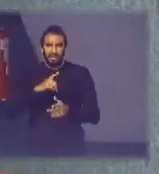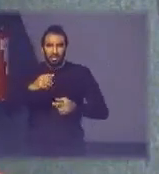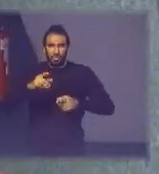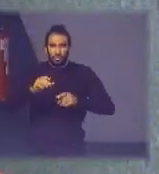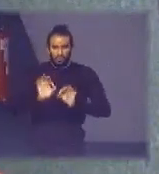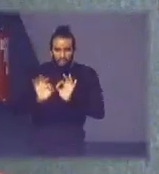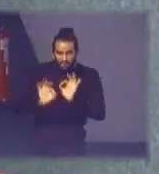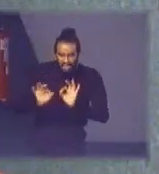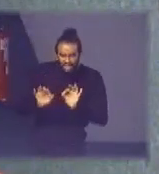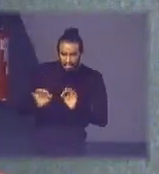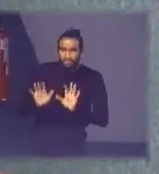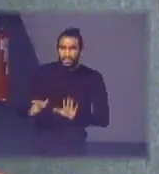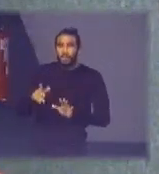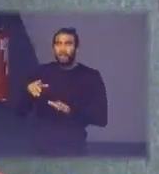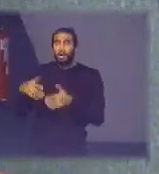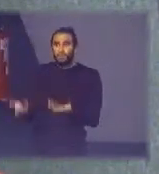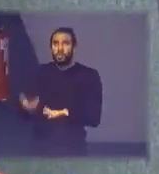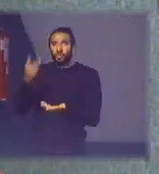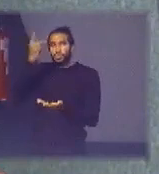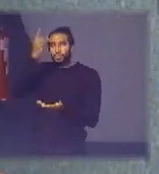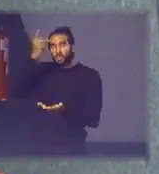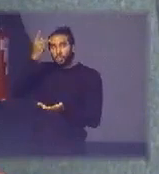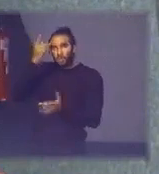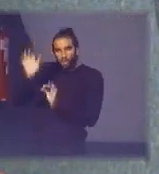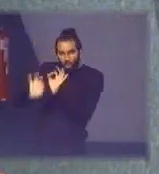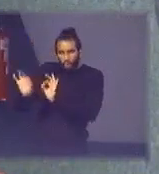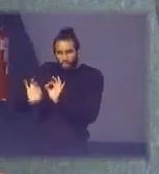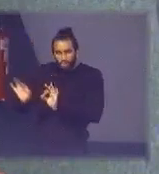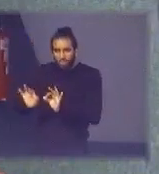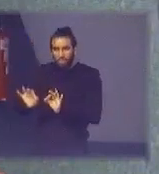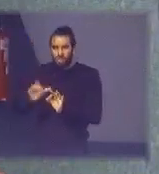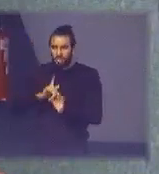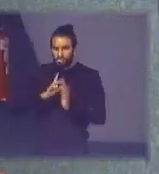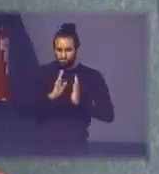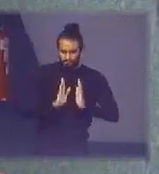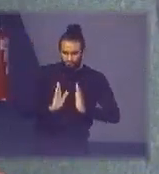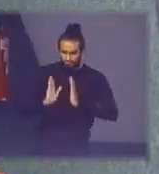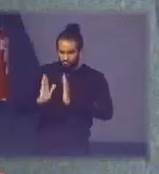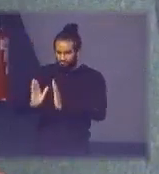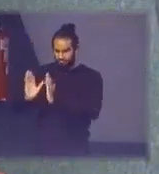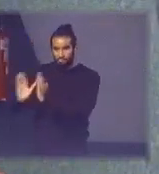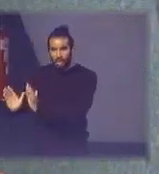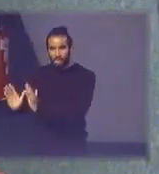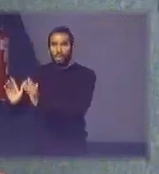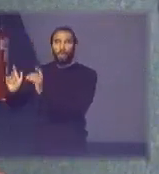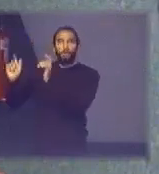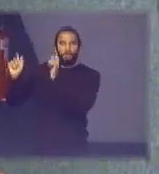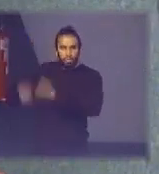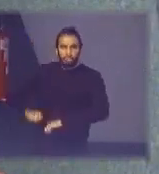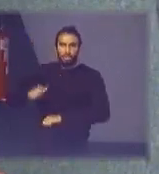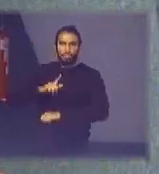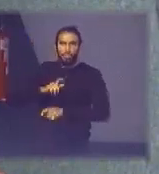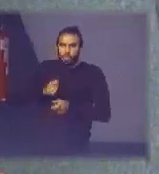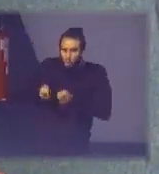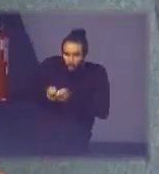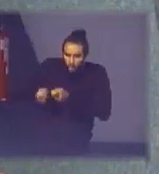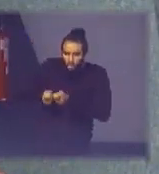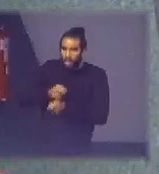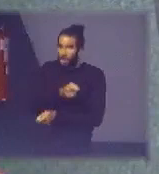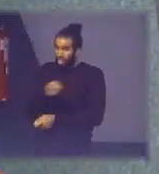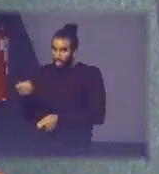São Paulo resolveu esse problema falando que durante essas fases pode ser gerenciado como não perigoso